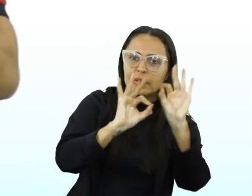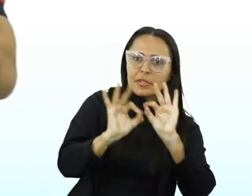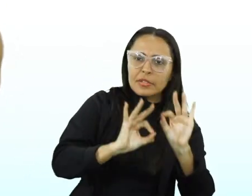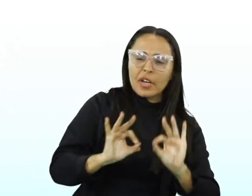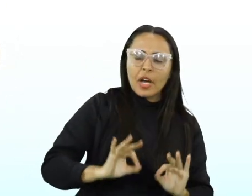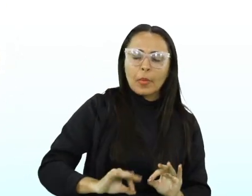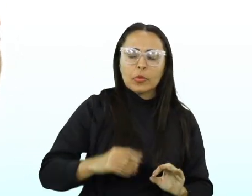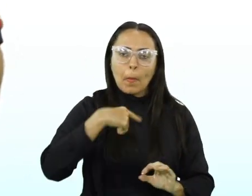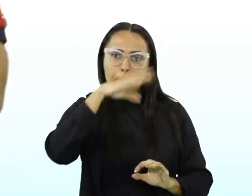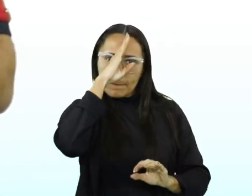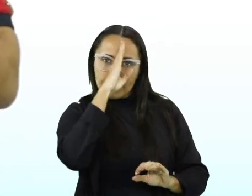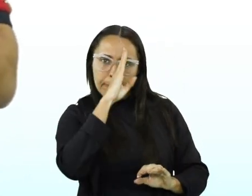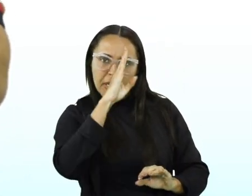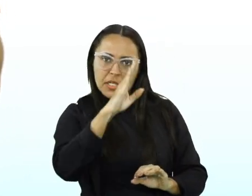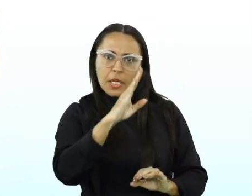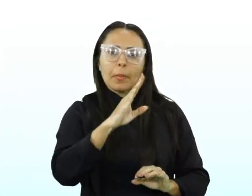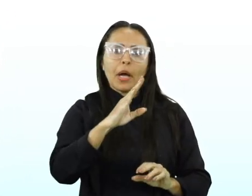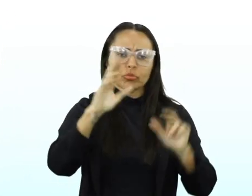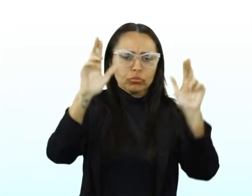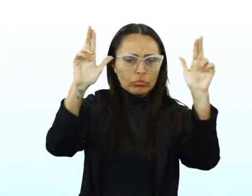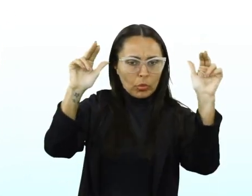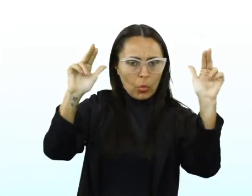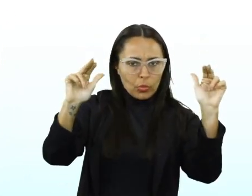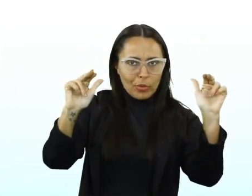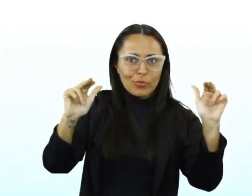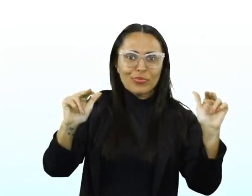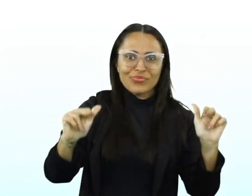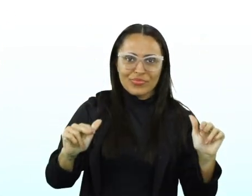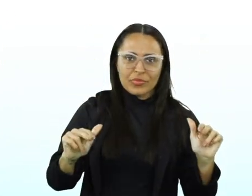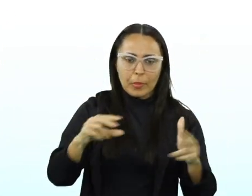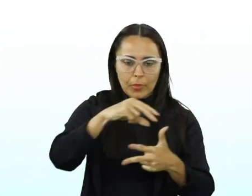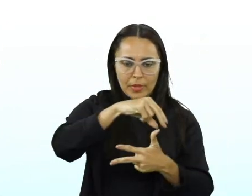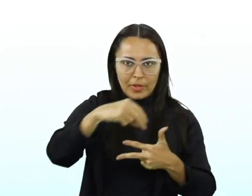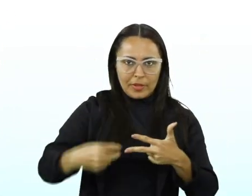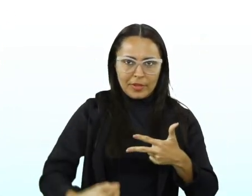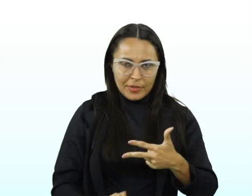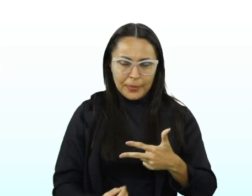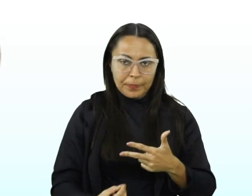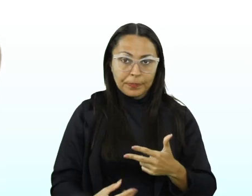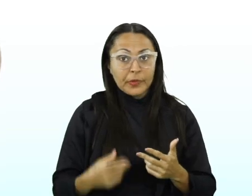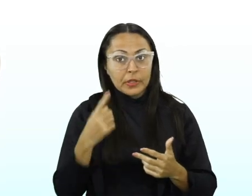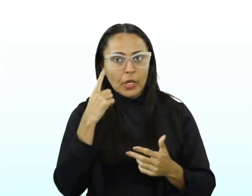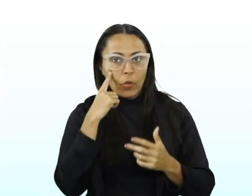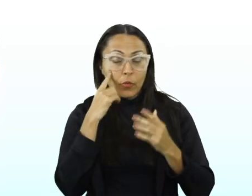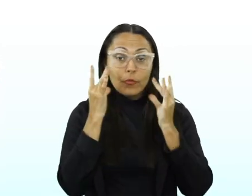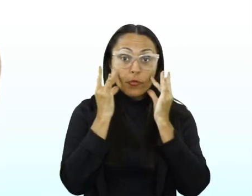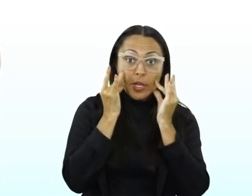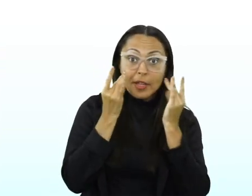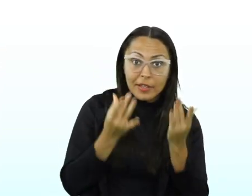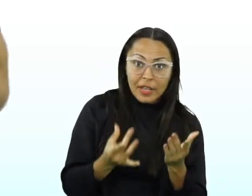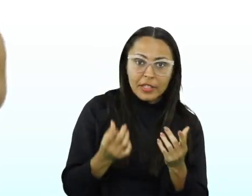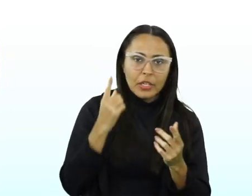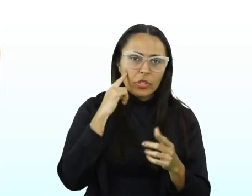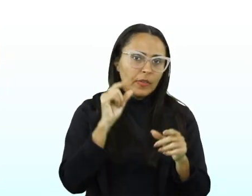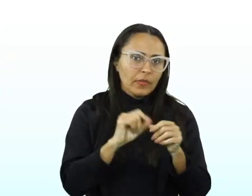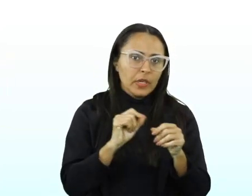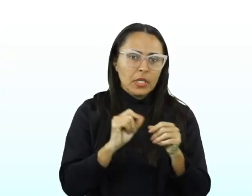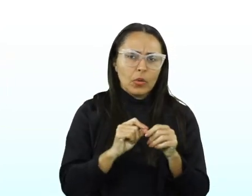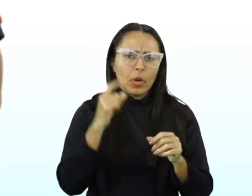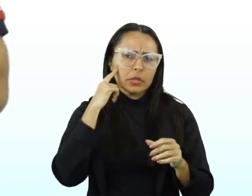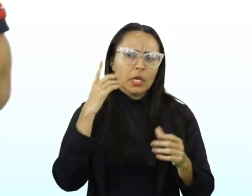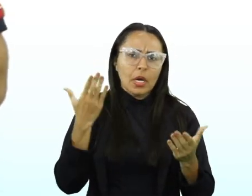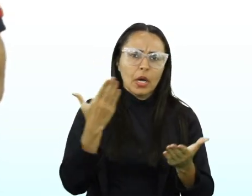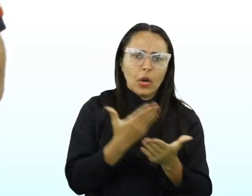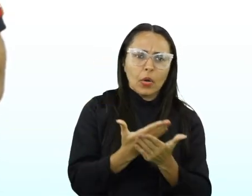os principais conteúdos para o Enem. Então, fica ligado porque a gente vai fazer umas